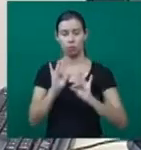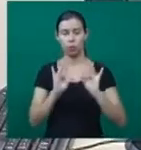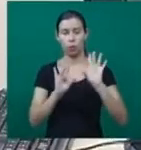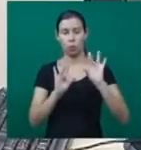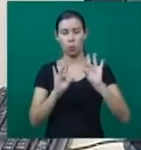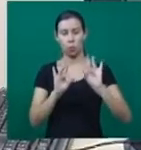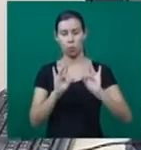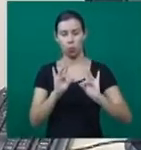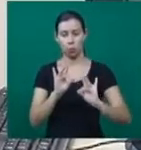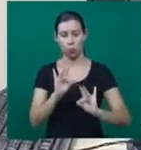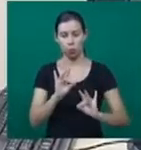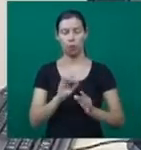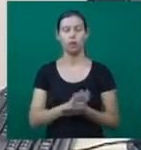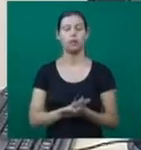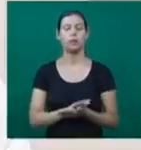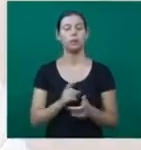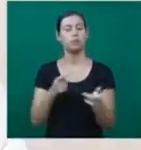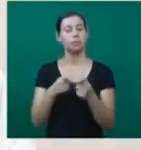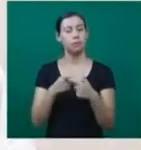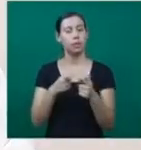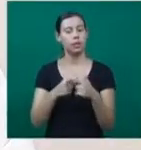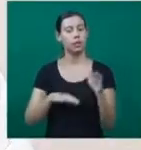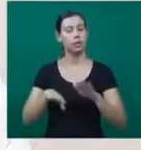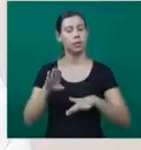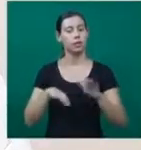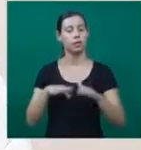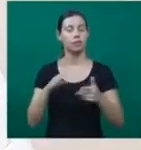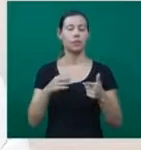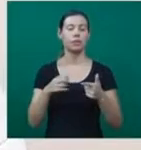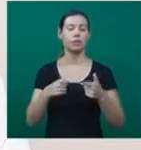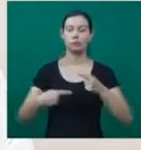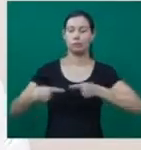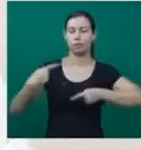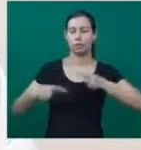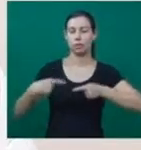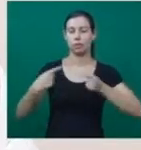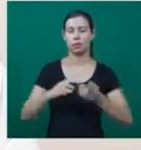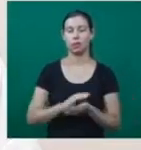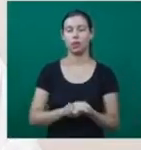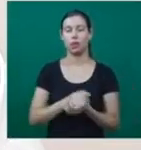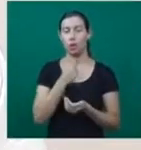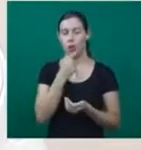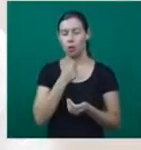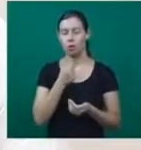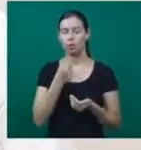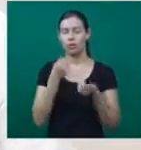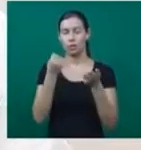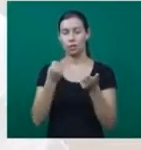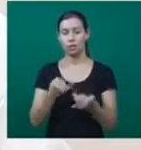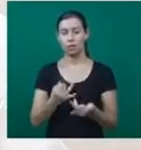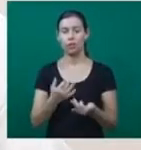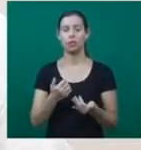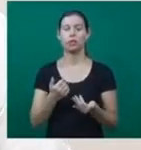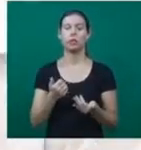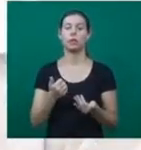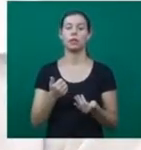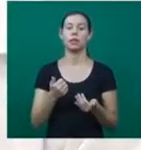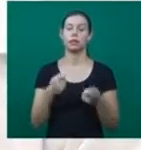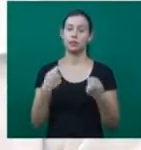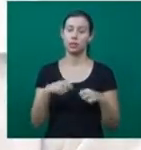questão seja controversa no meio médico, este especialista minimiza os riscos do uso contínuo do anticoncepcional.